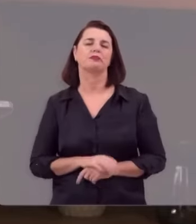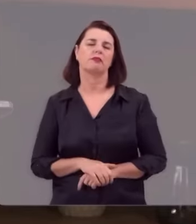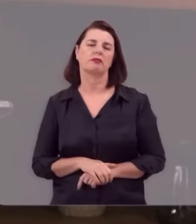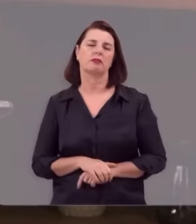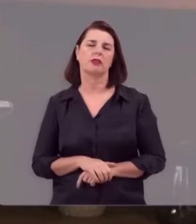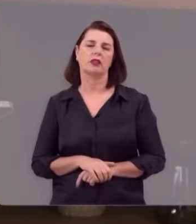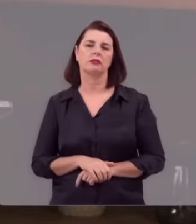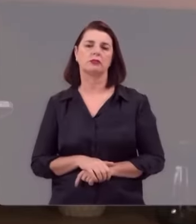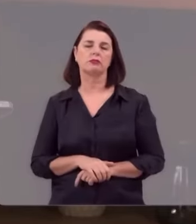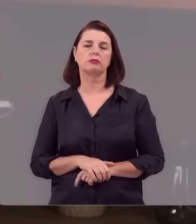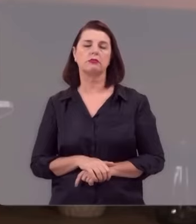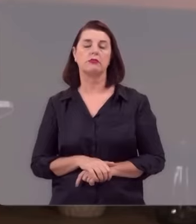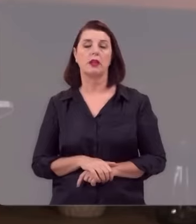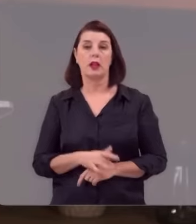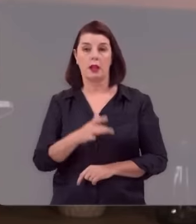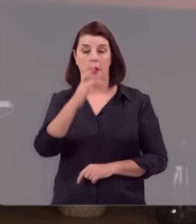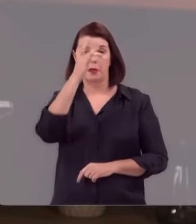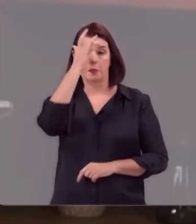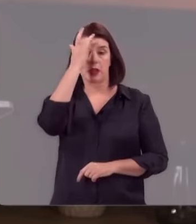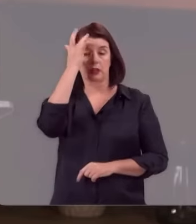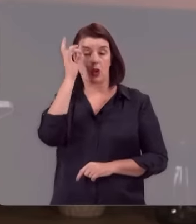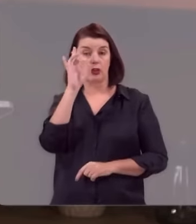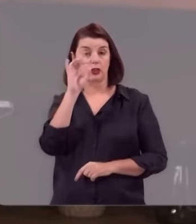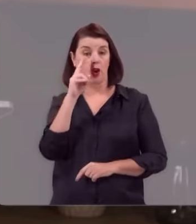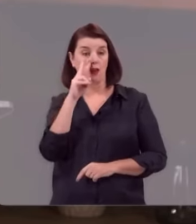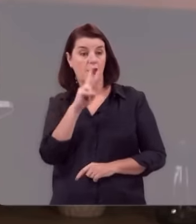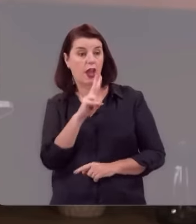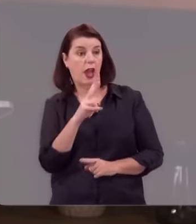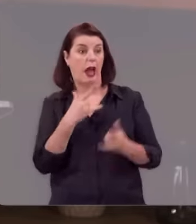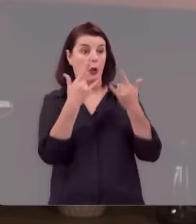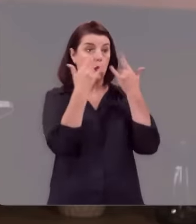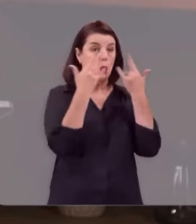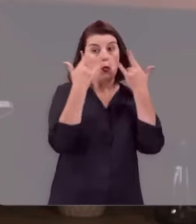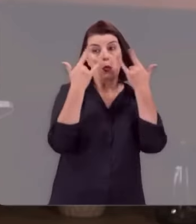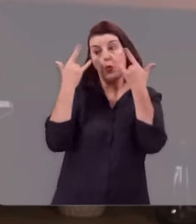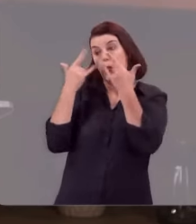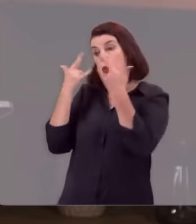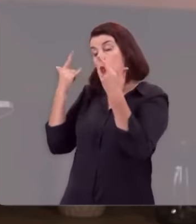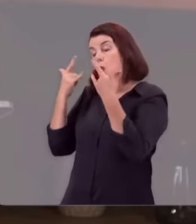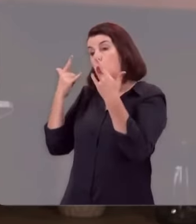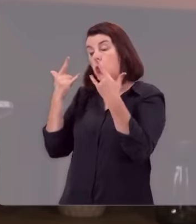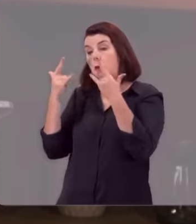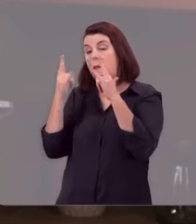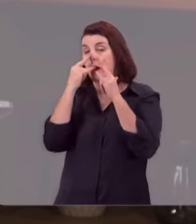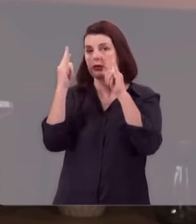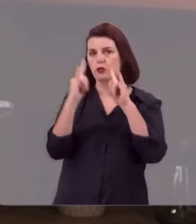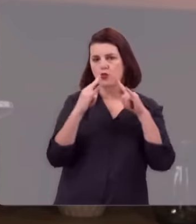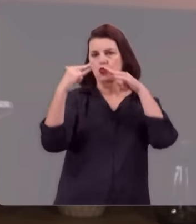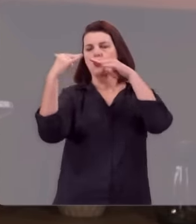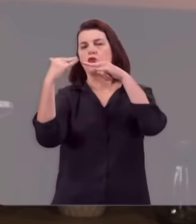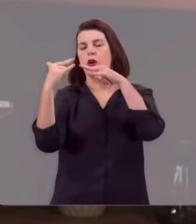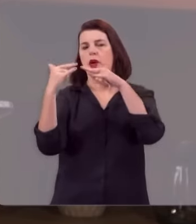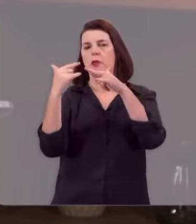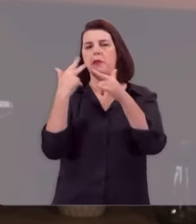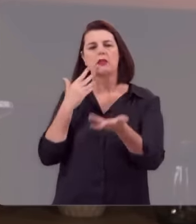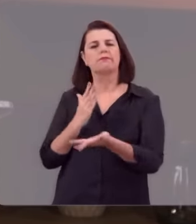Quando a pessoa só vê cifrão na sua frente, ela passa por cima das pessoas para